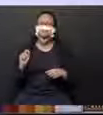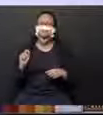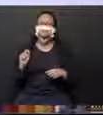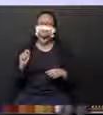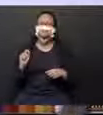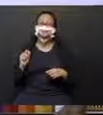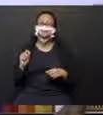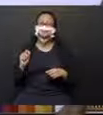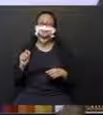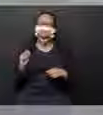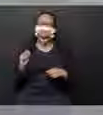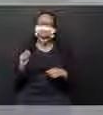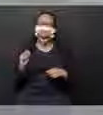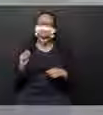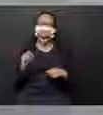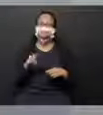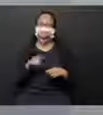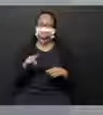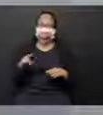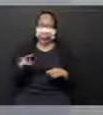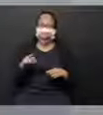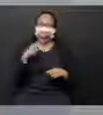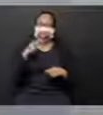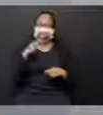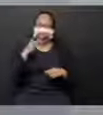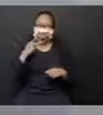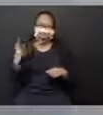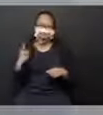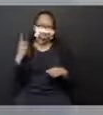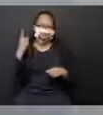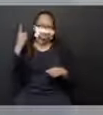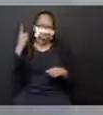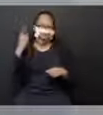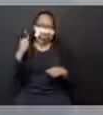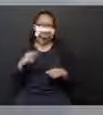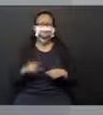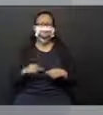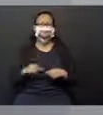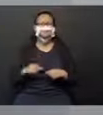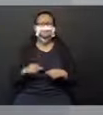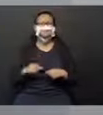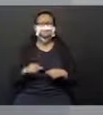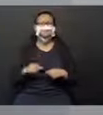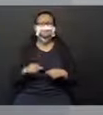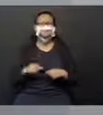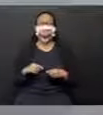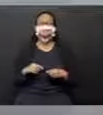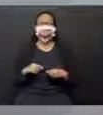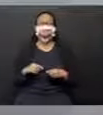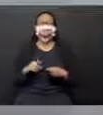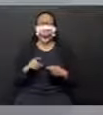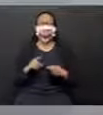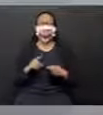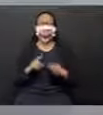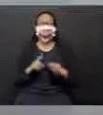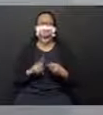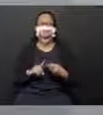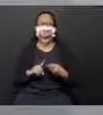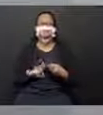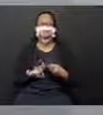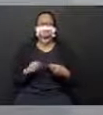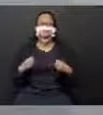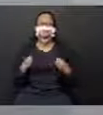Na sala eu sei que vocês falam bem alto, que eu também já vivo lá. Ah, isso mesmo. Nós